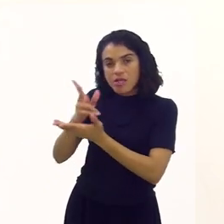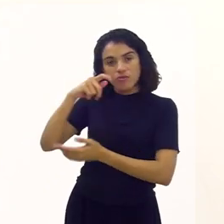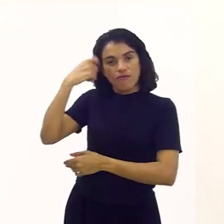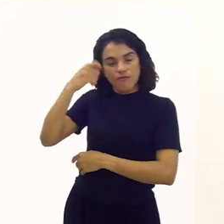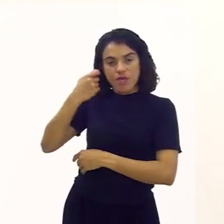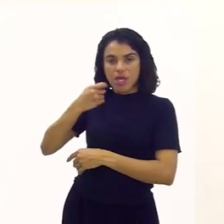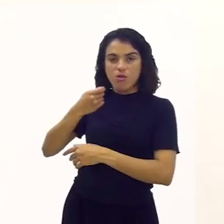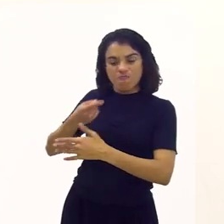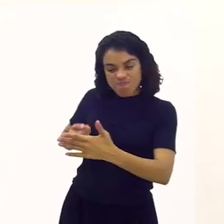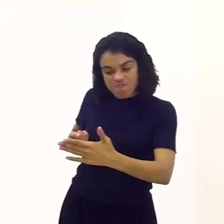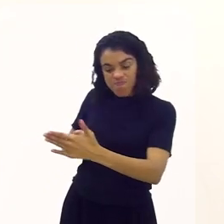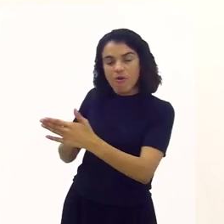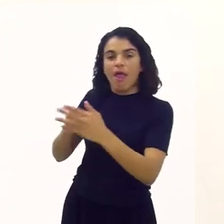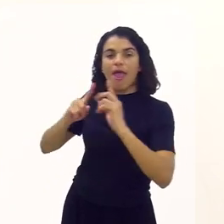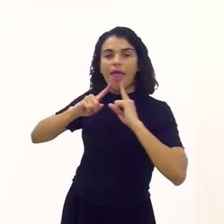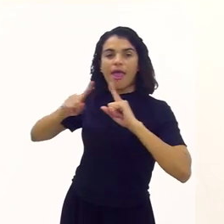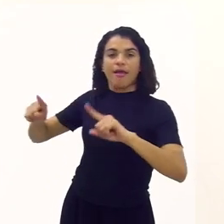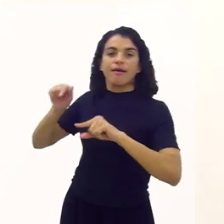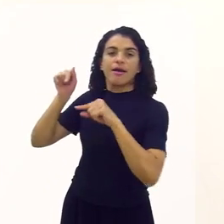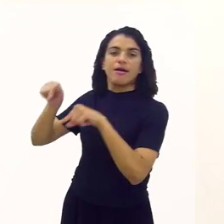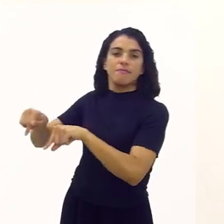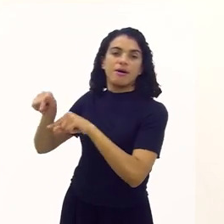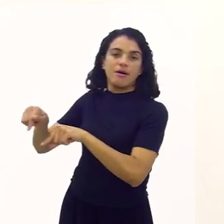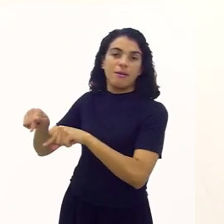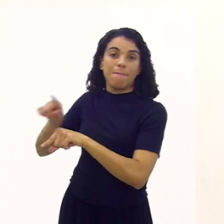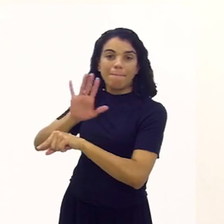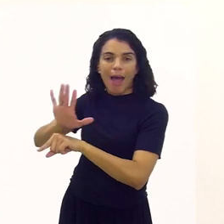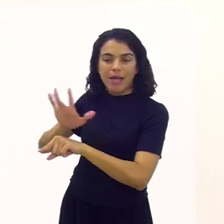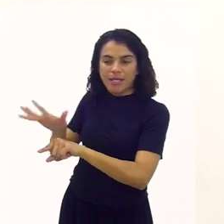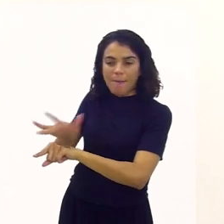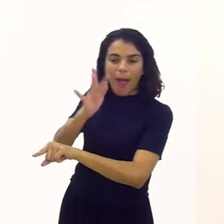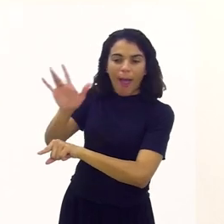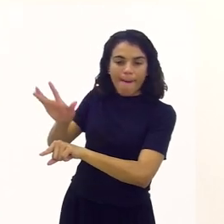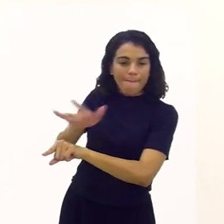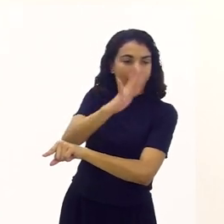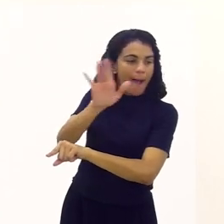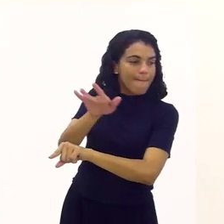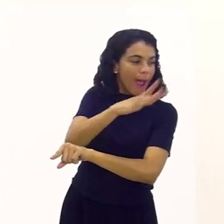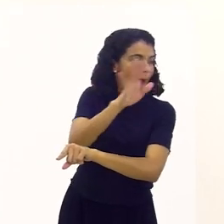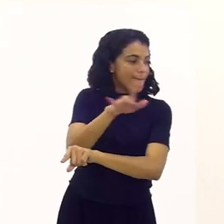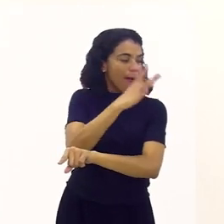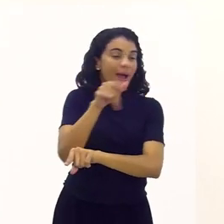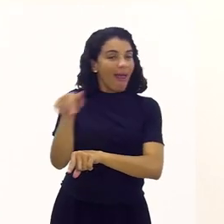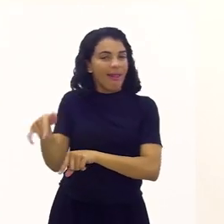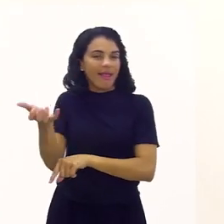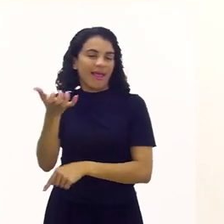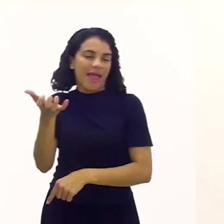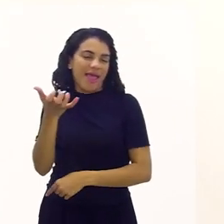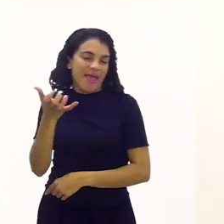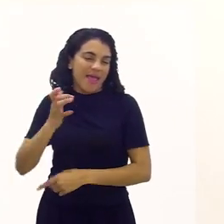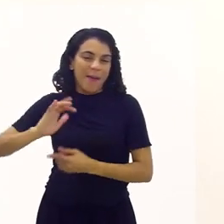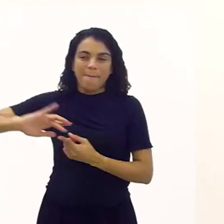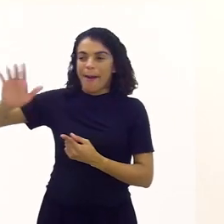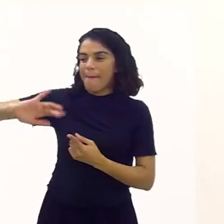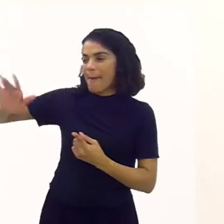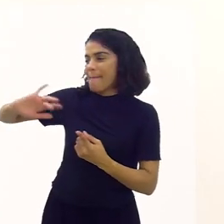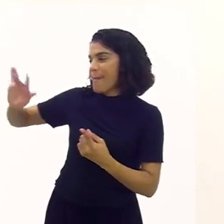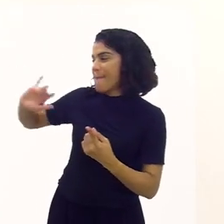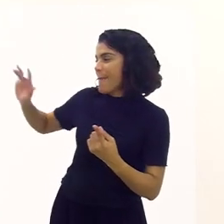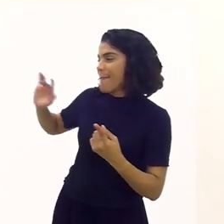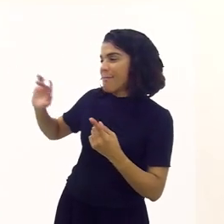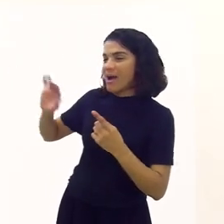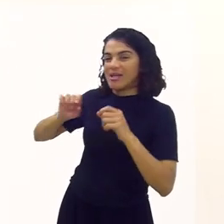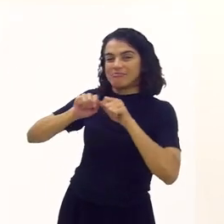Reclamam no vídeo e não compartilhem. Nunca! Porque é isso que eles querem, que vocês compartilhem para